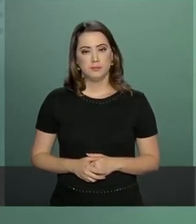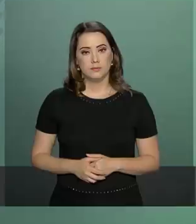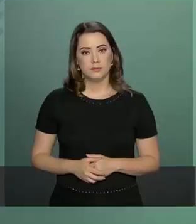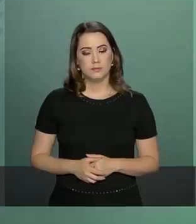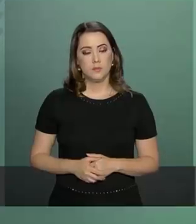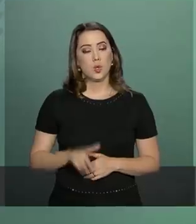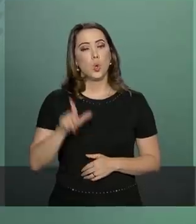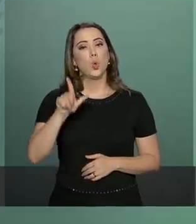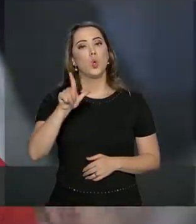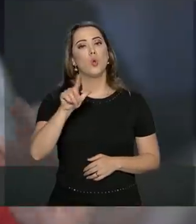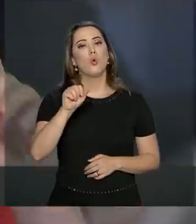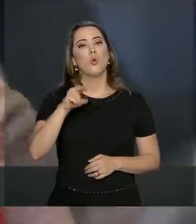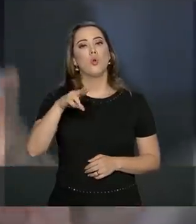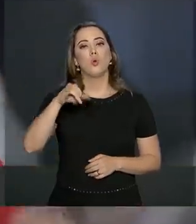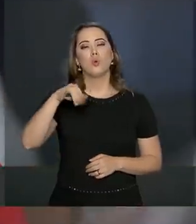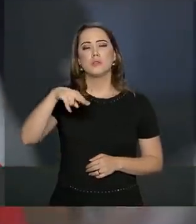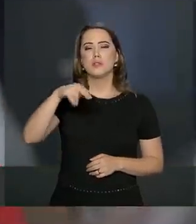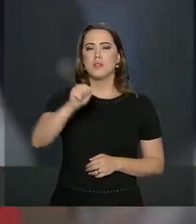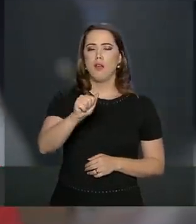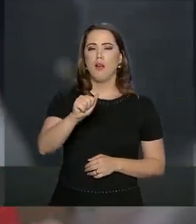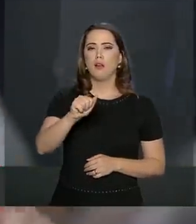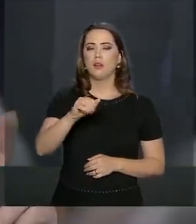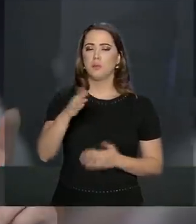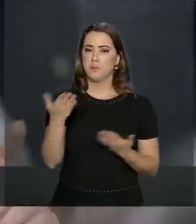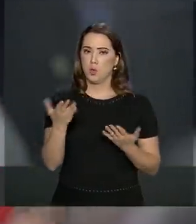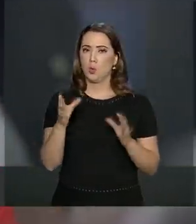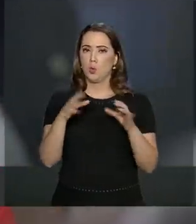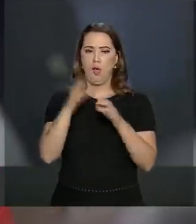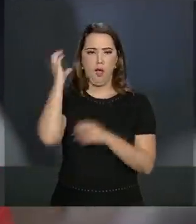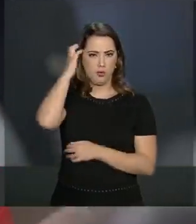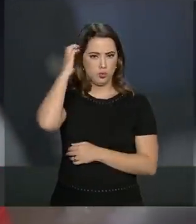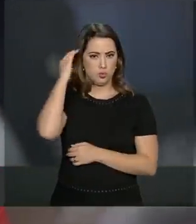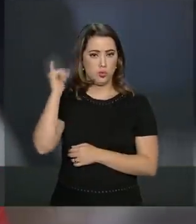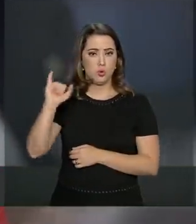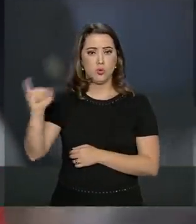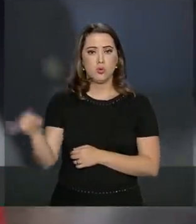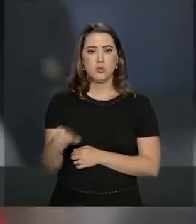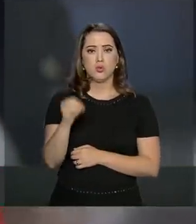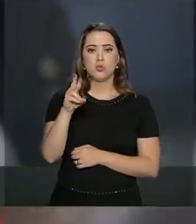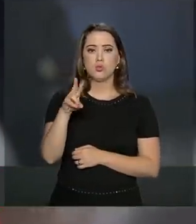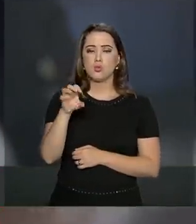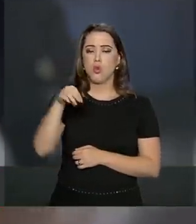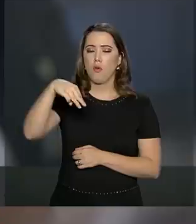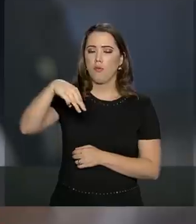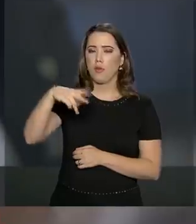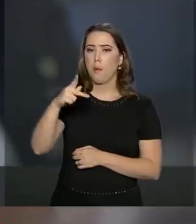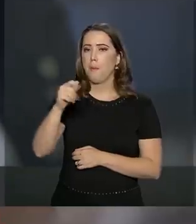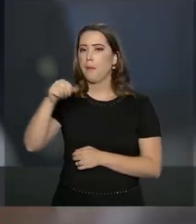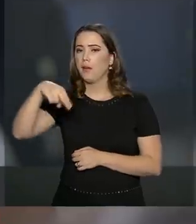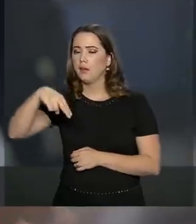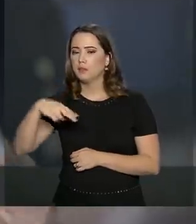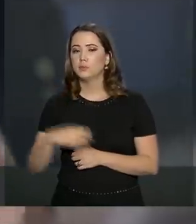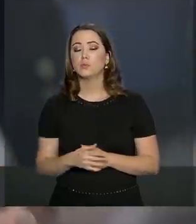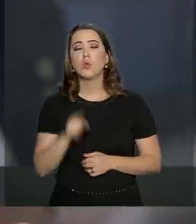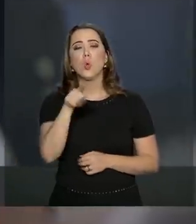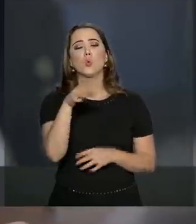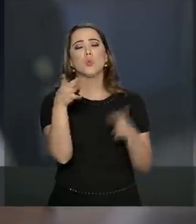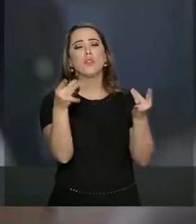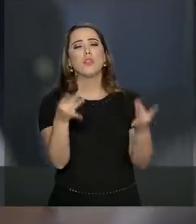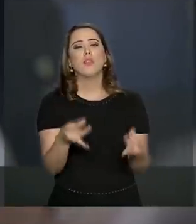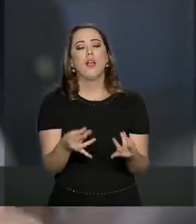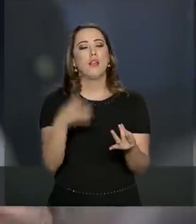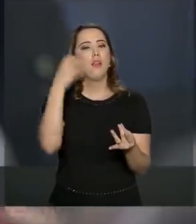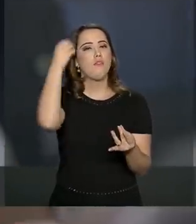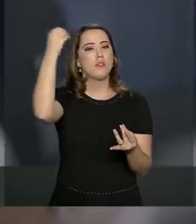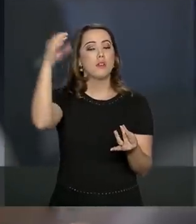Luciana Verdolim, da Jovem Pan. O pode dar detalhe, por favor, da viagem do presidente na quarta-feira? E eu gostaria